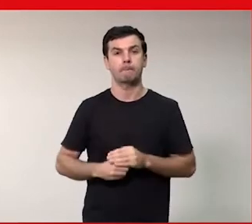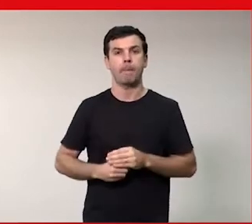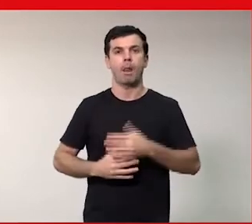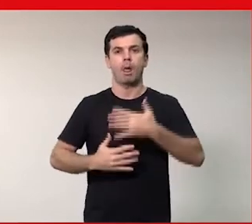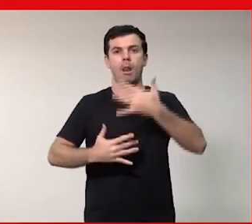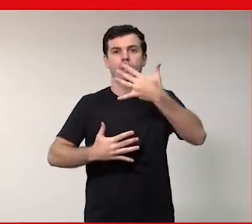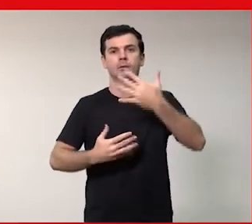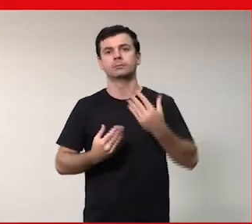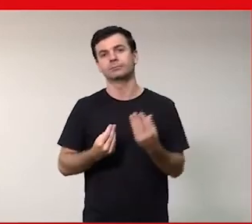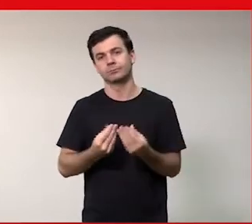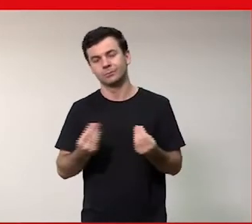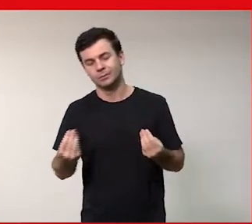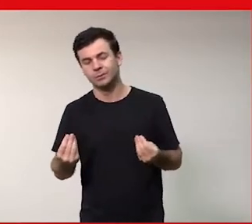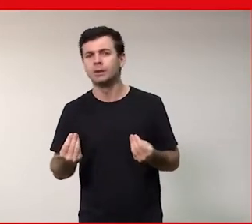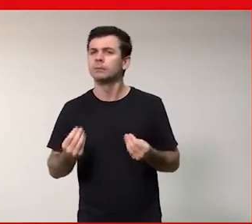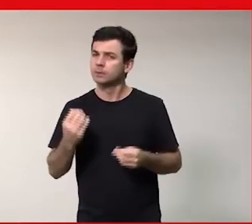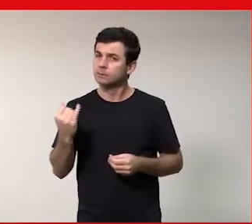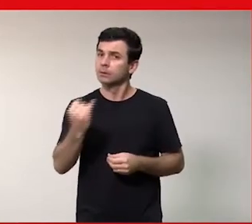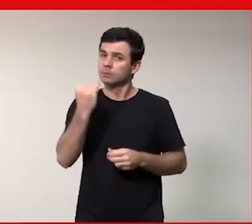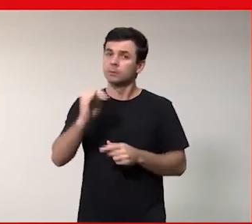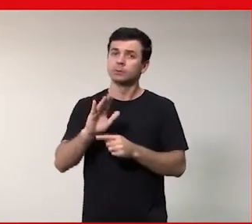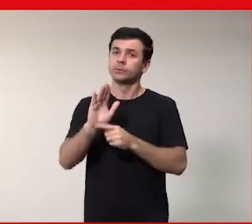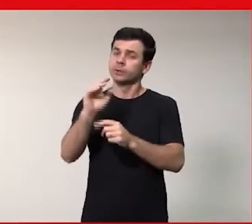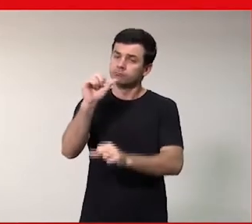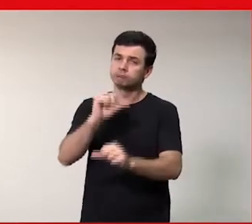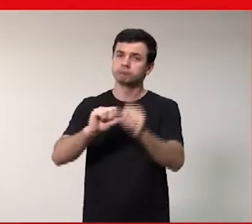é algo que é realmente transformador